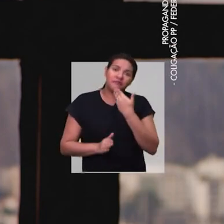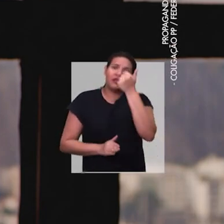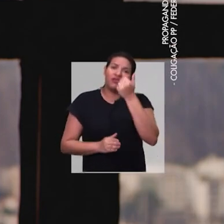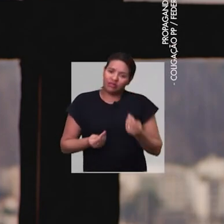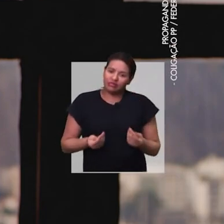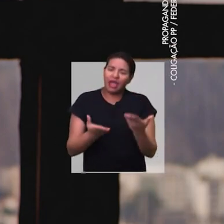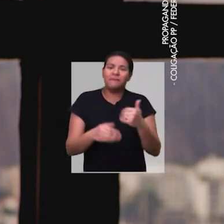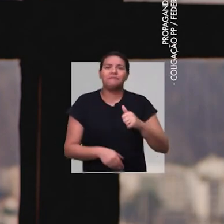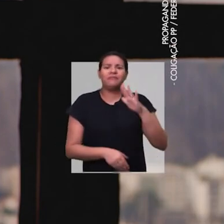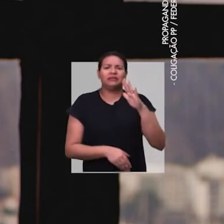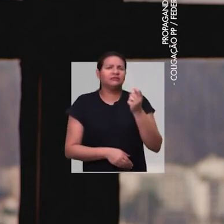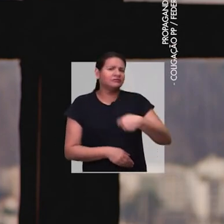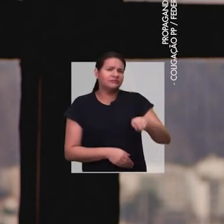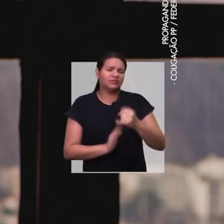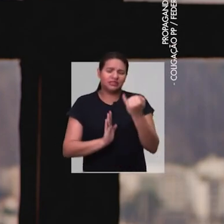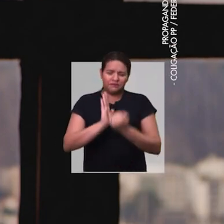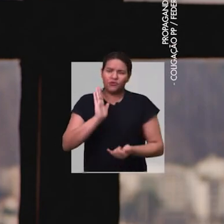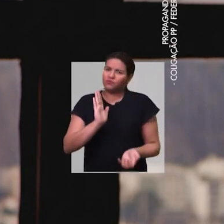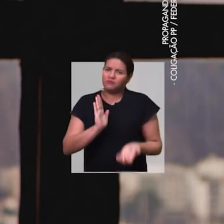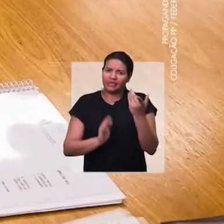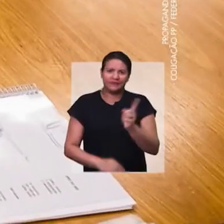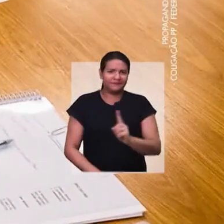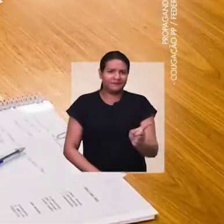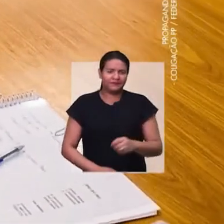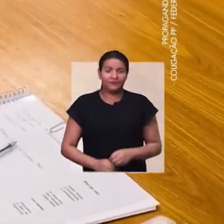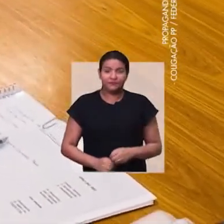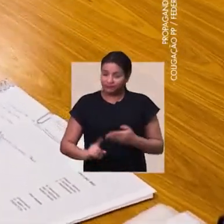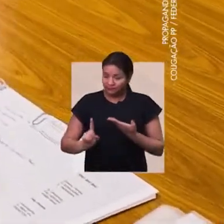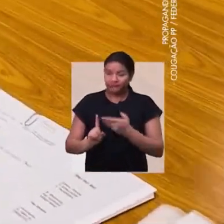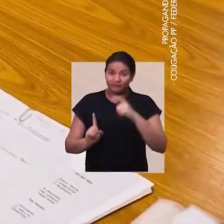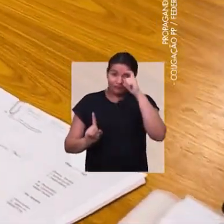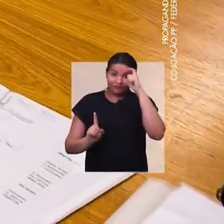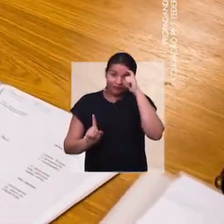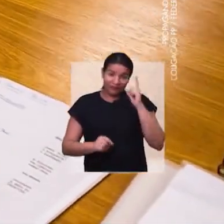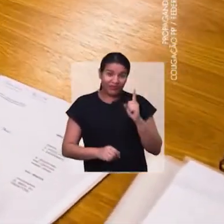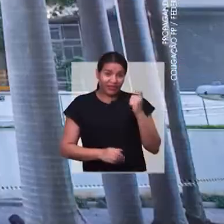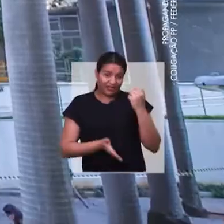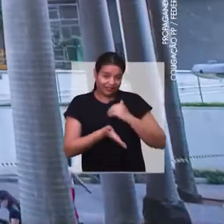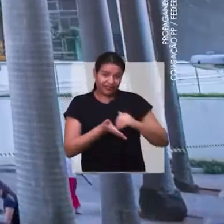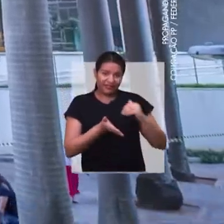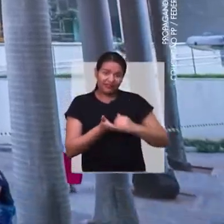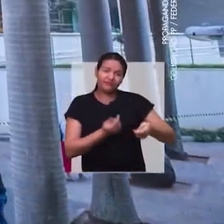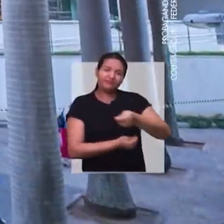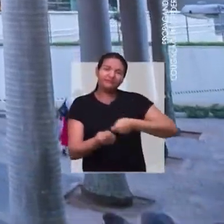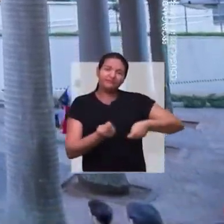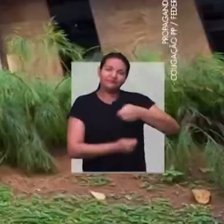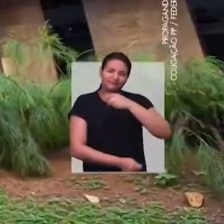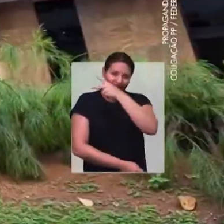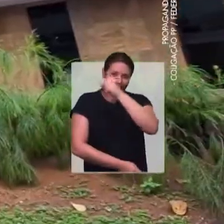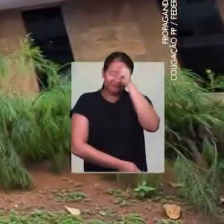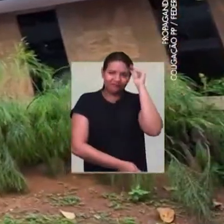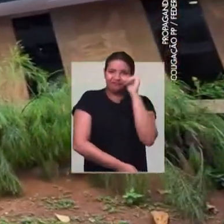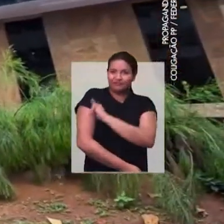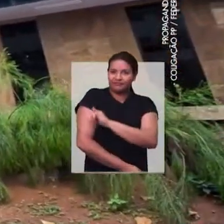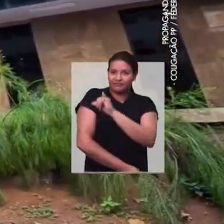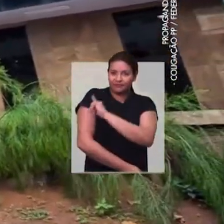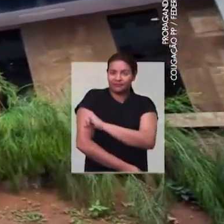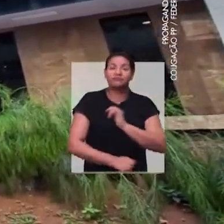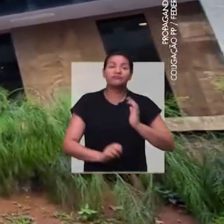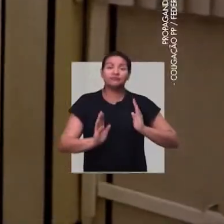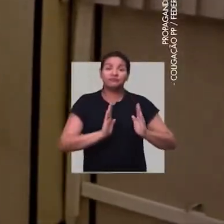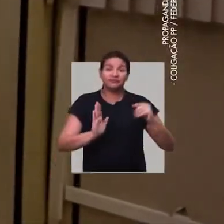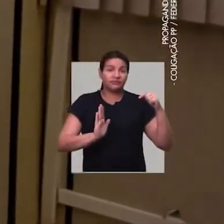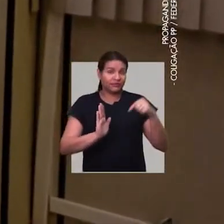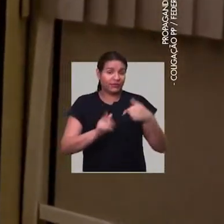mais com boa gestão, sem aumento de impostos. Marcelo Queiroz foi secretário de administração da Prefeitura do Rio de